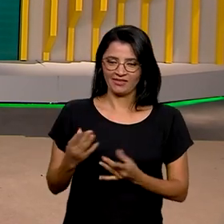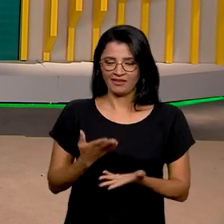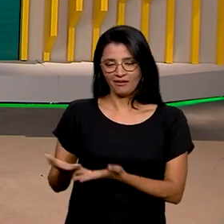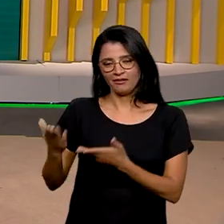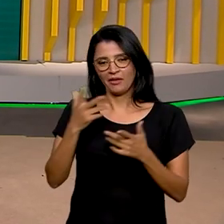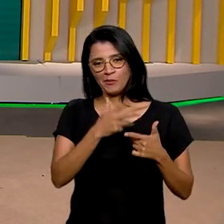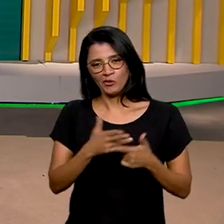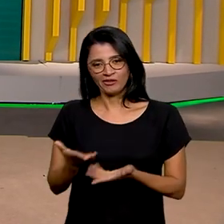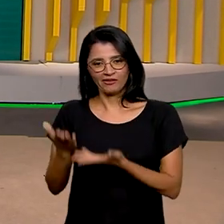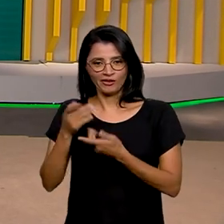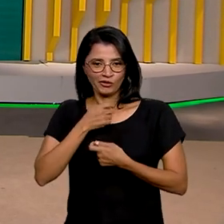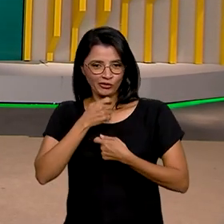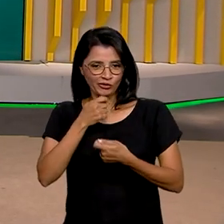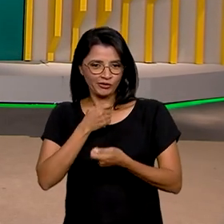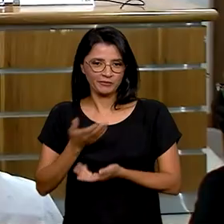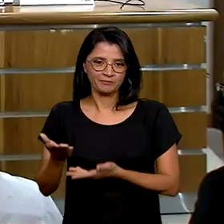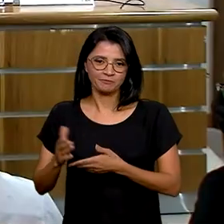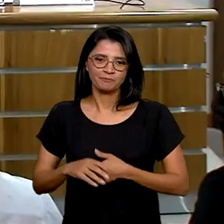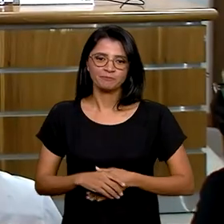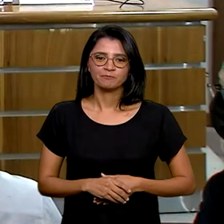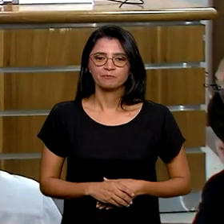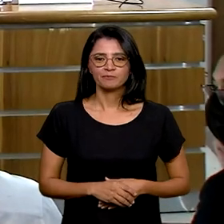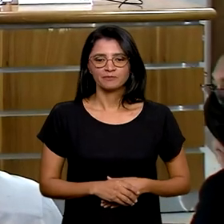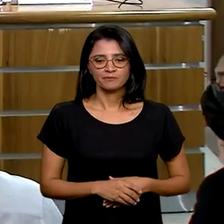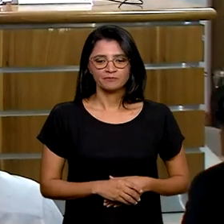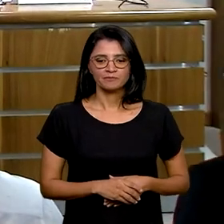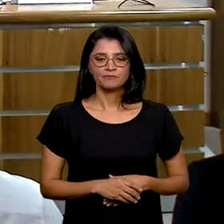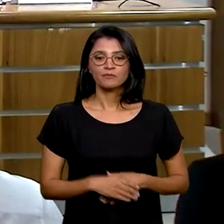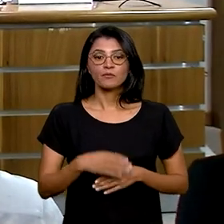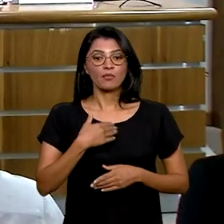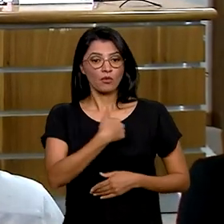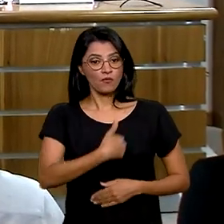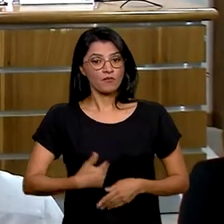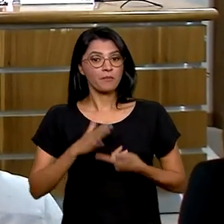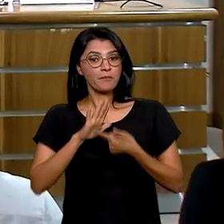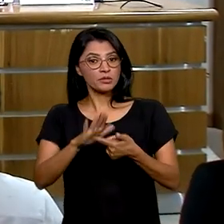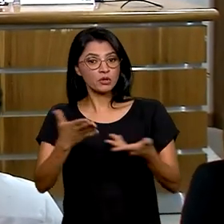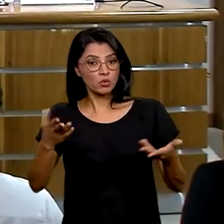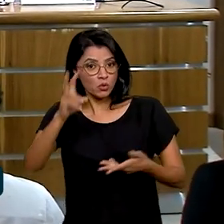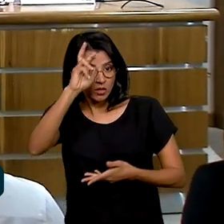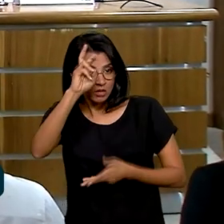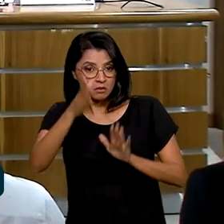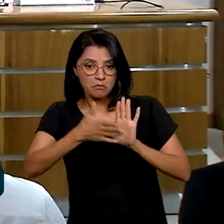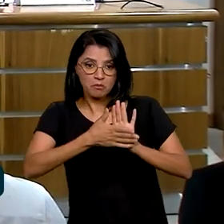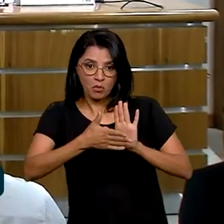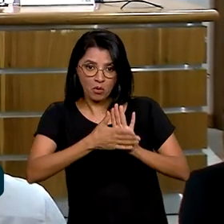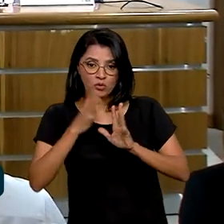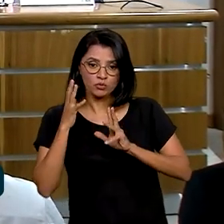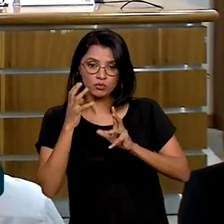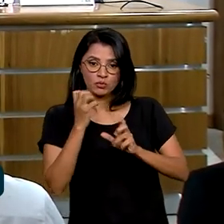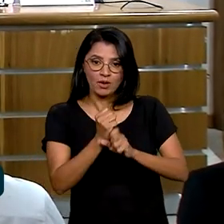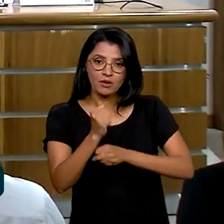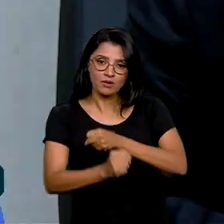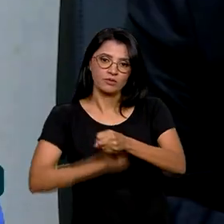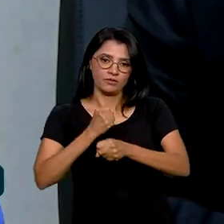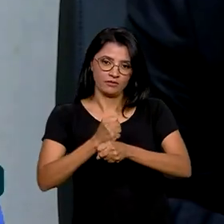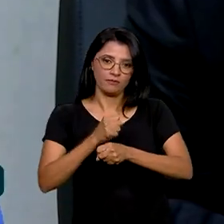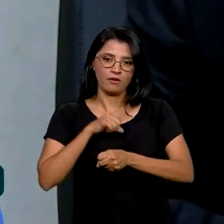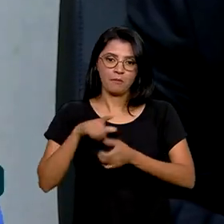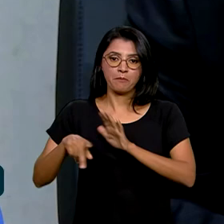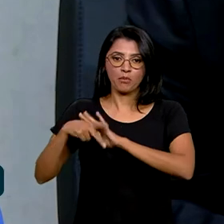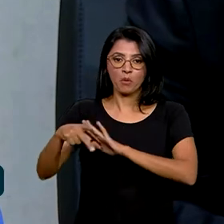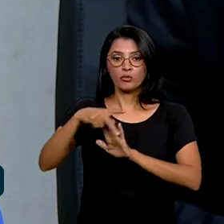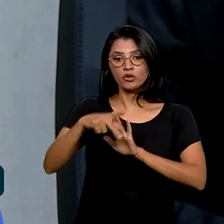reportagem de Carlos Molinari. O governo apresentou nesta quinta-feira a proposta do orçamento do ano que vem. O